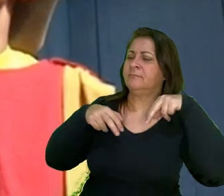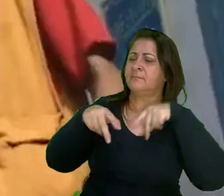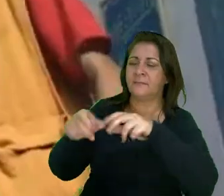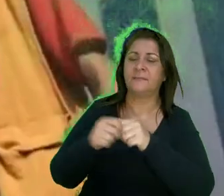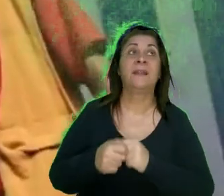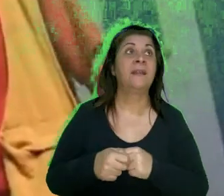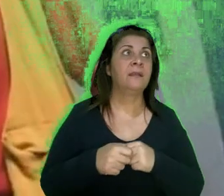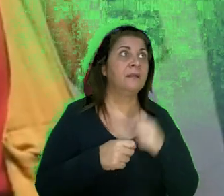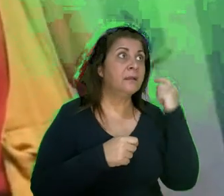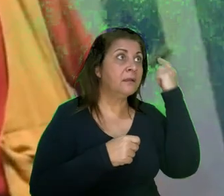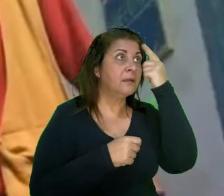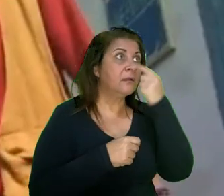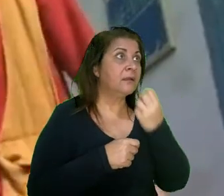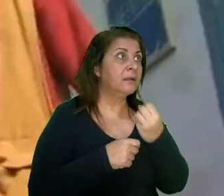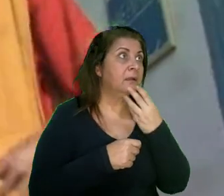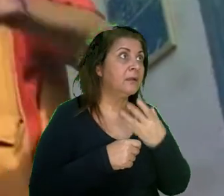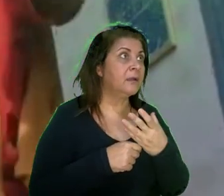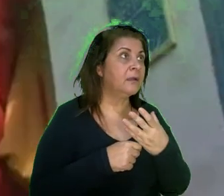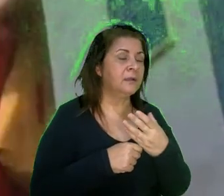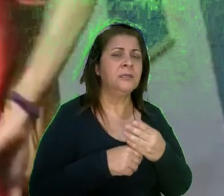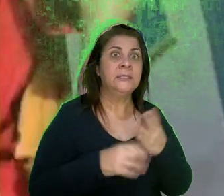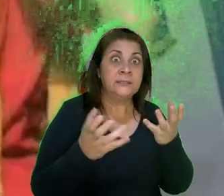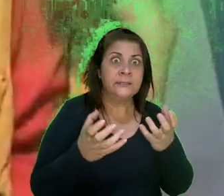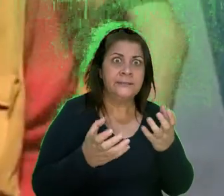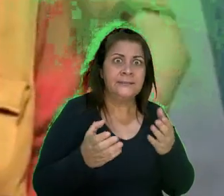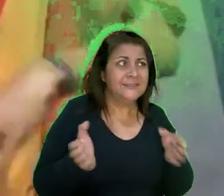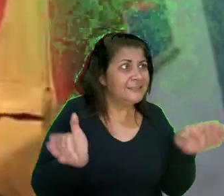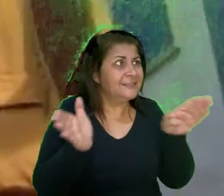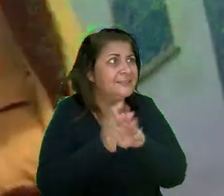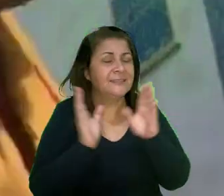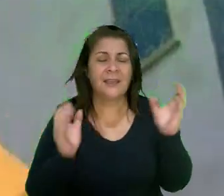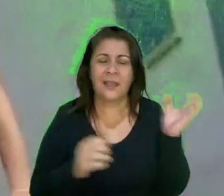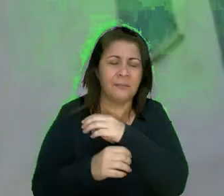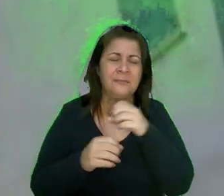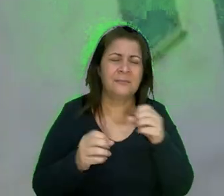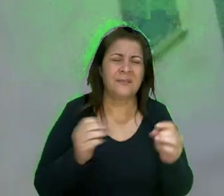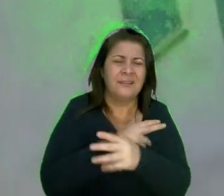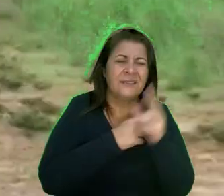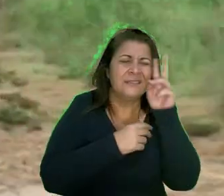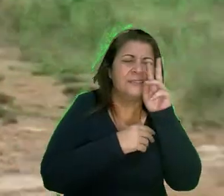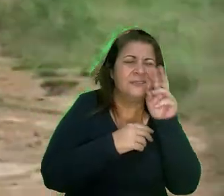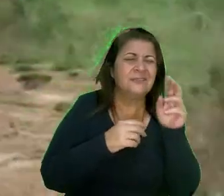chegando Os olhos vão Vamos Quero chegar logo Tá acabando a história